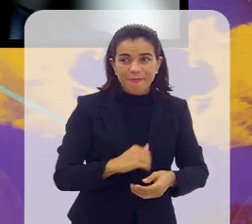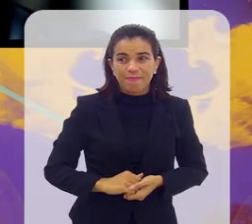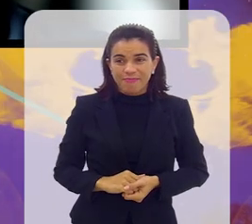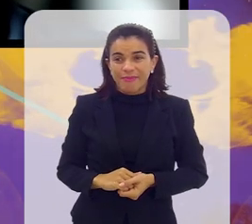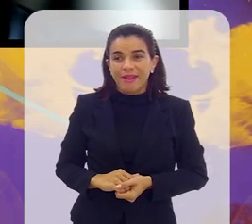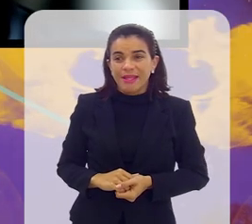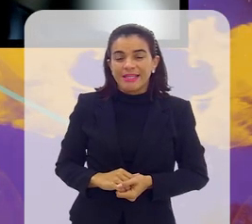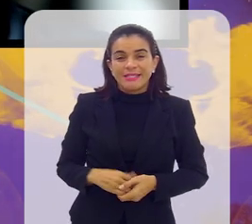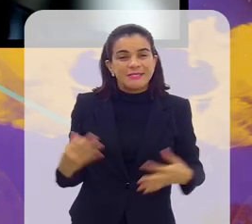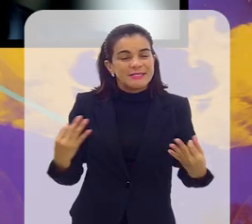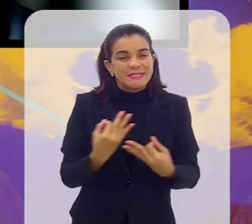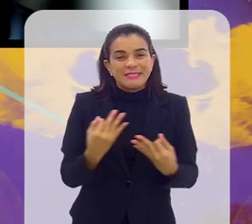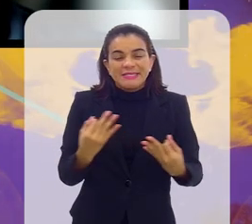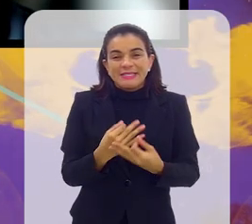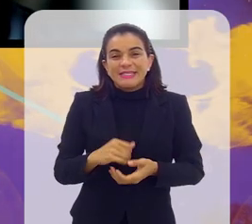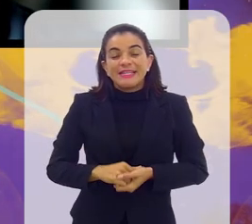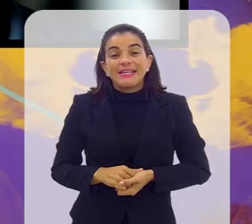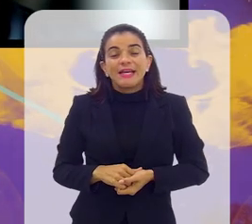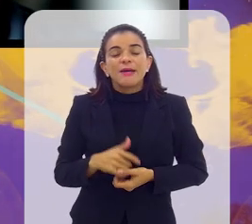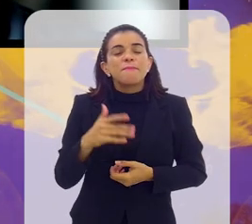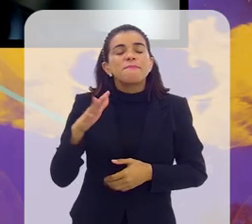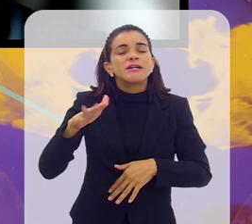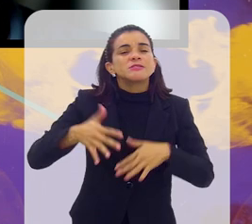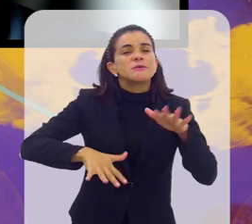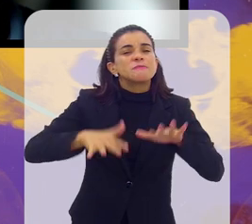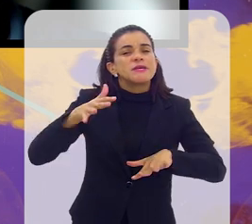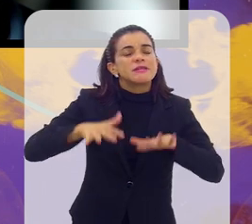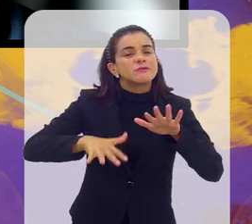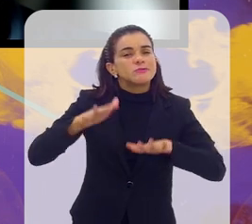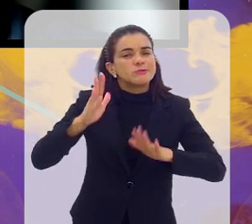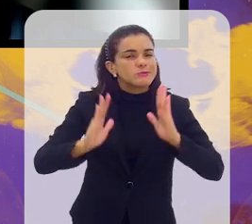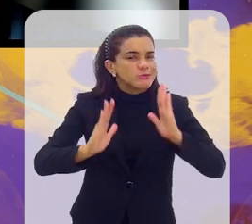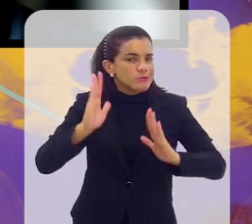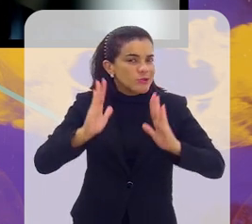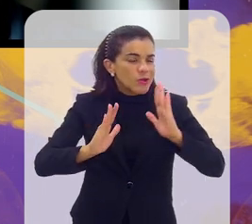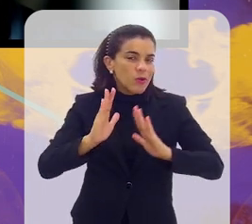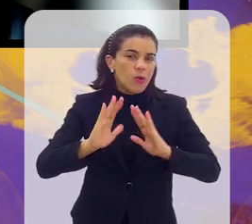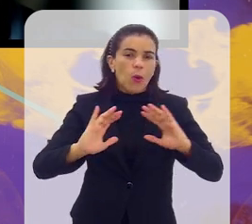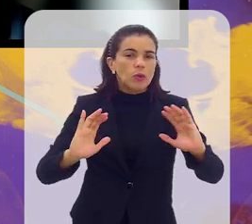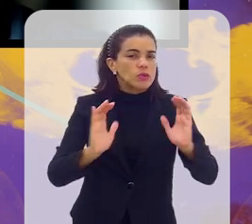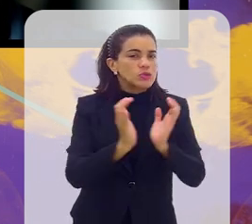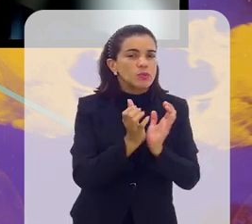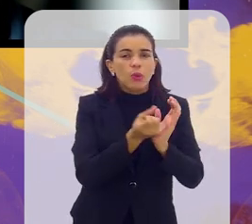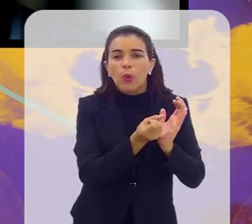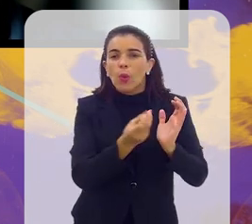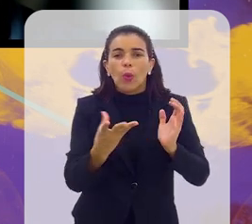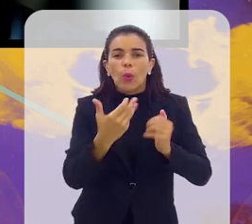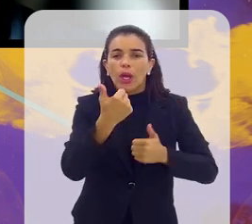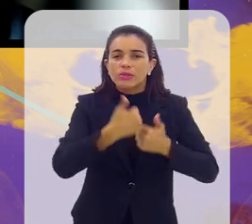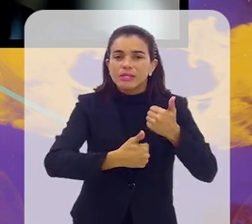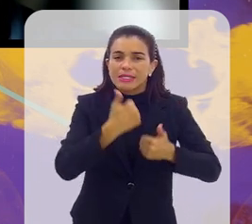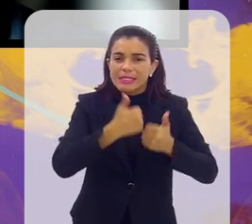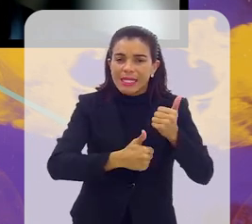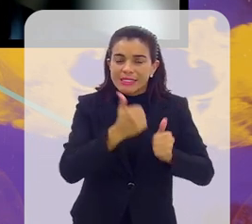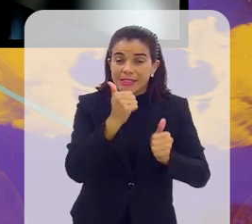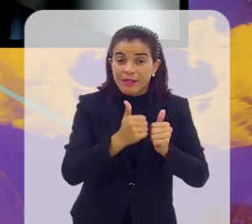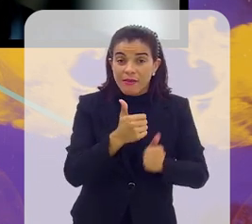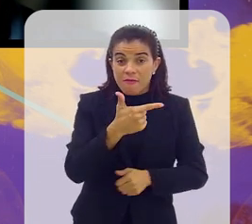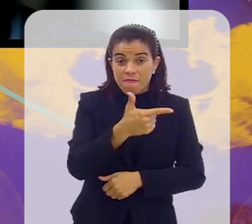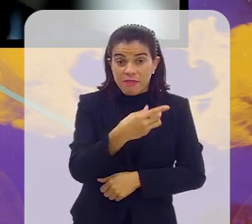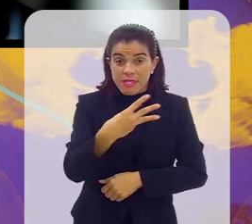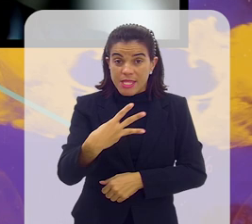estar buscando sempre esses lugares. Perfeito, Marcos. Em média, cada time é composto de quantos jogadores?